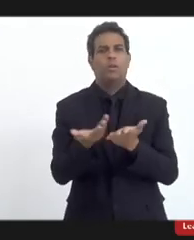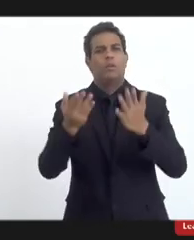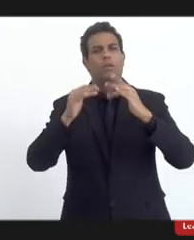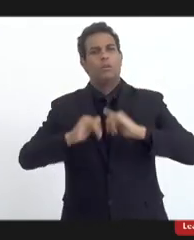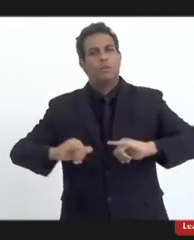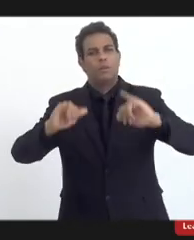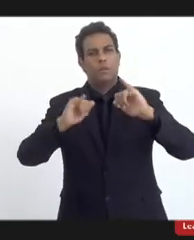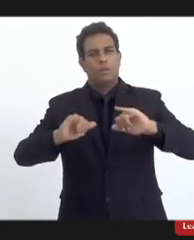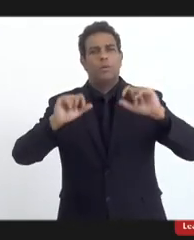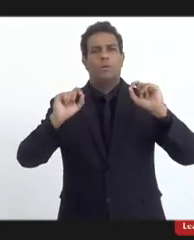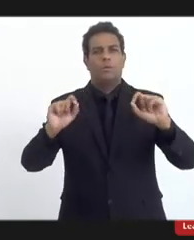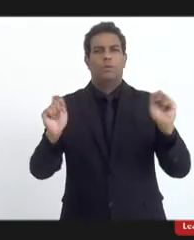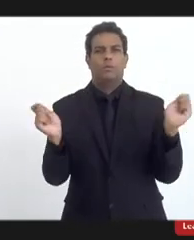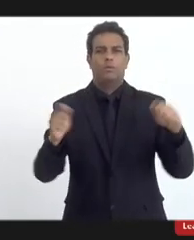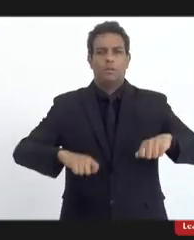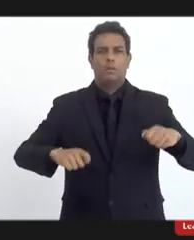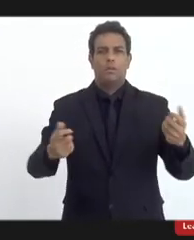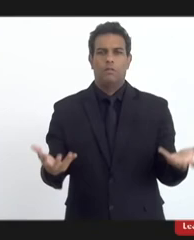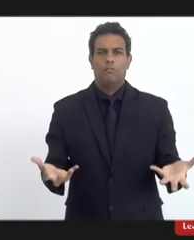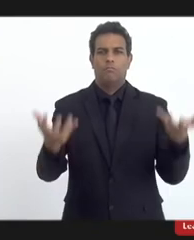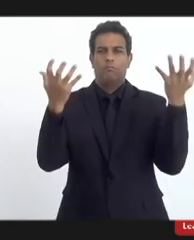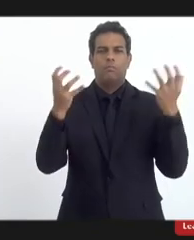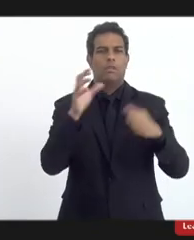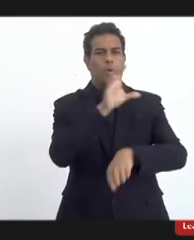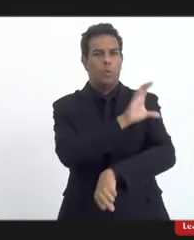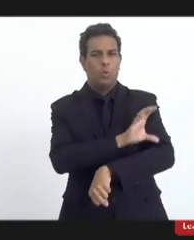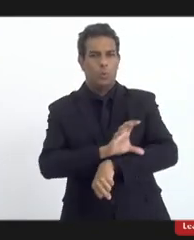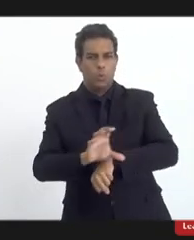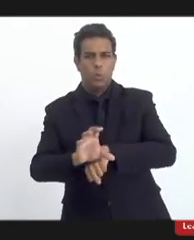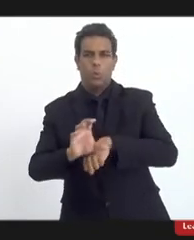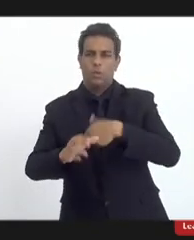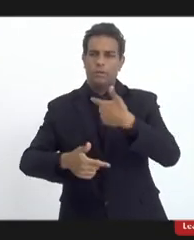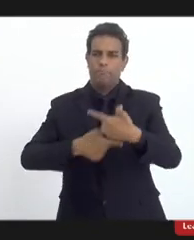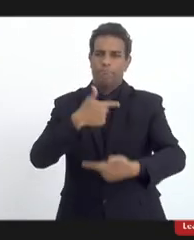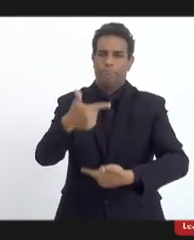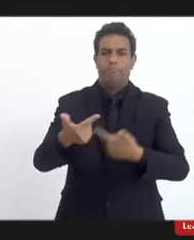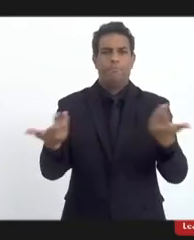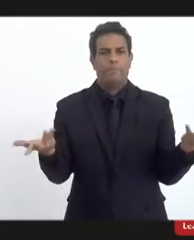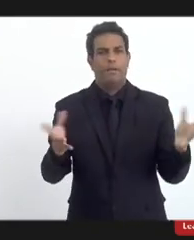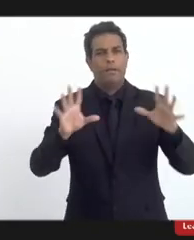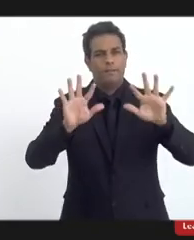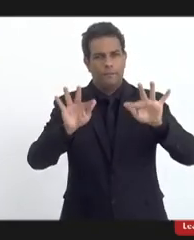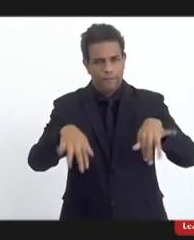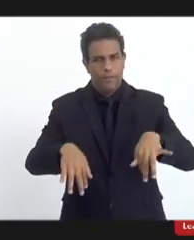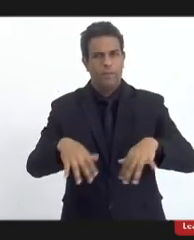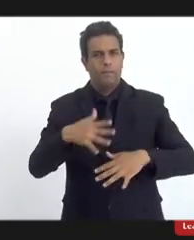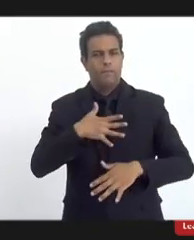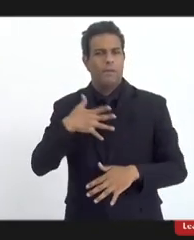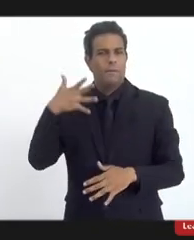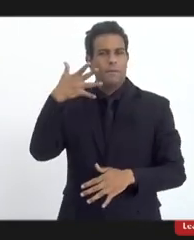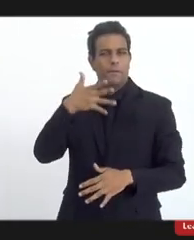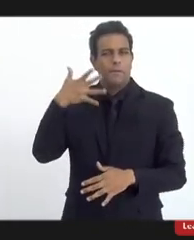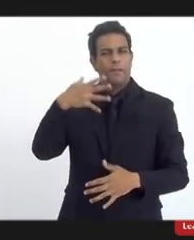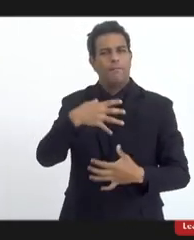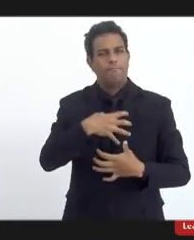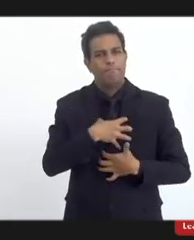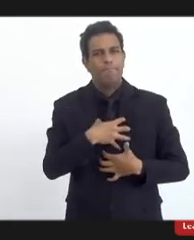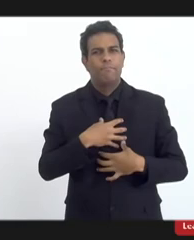da indústria cultural enfim mas eu finalizo mais uma vez dizendo da minha